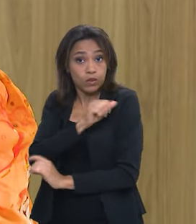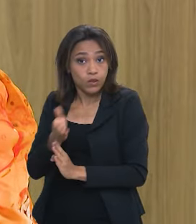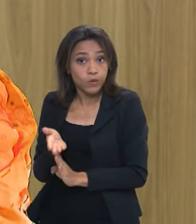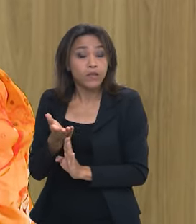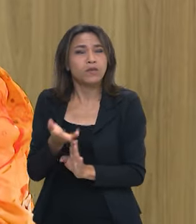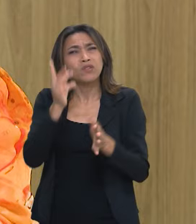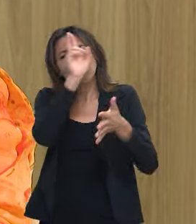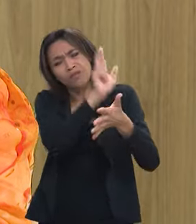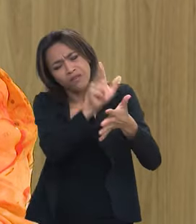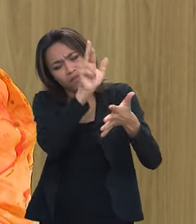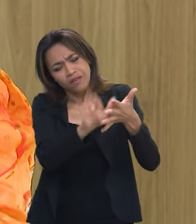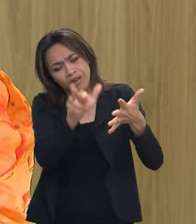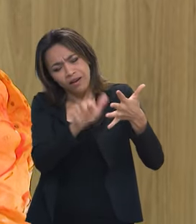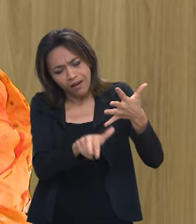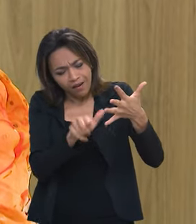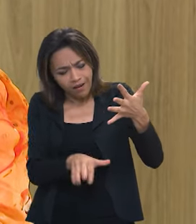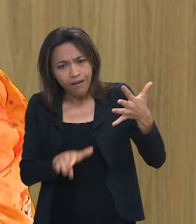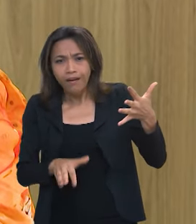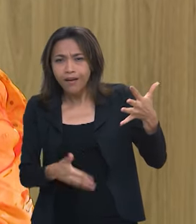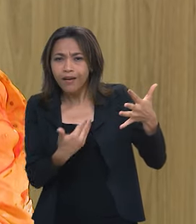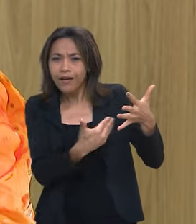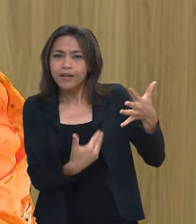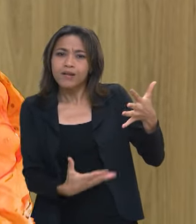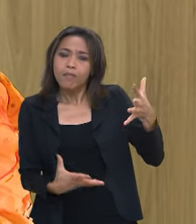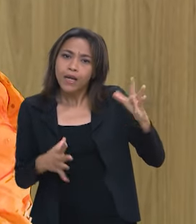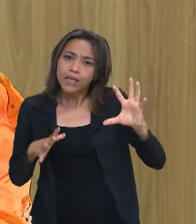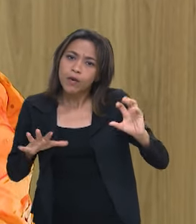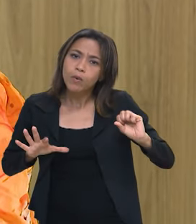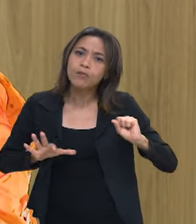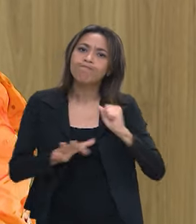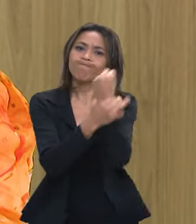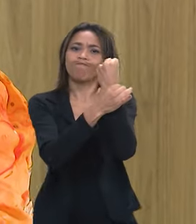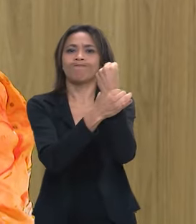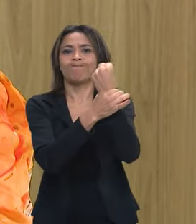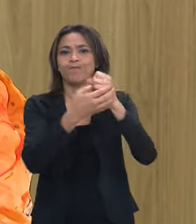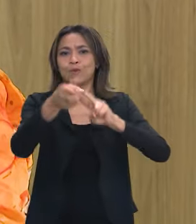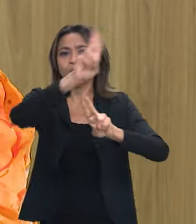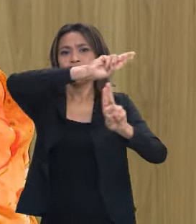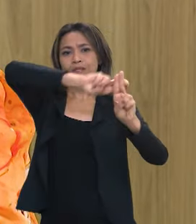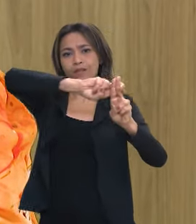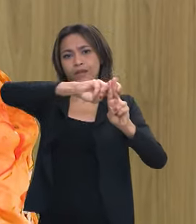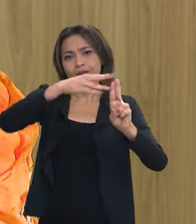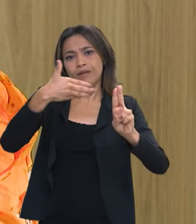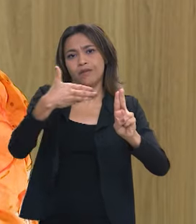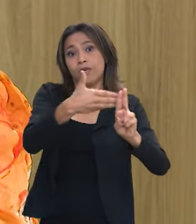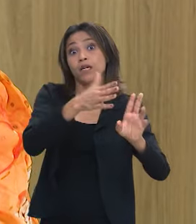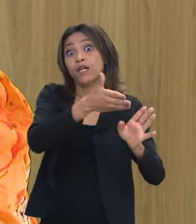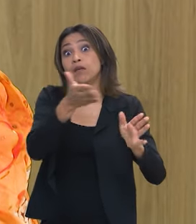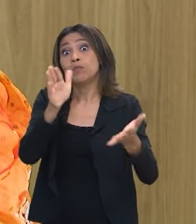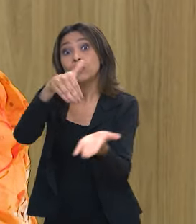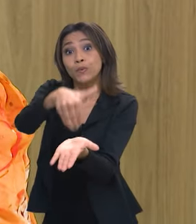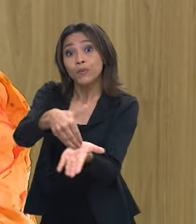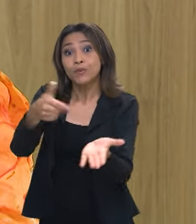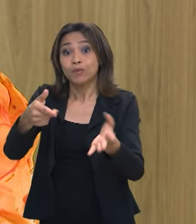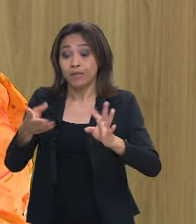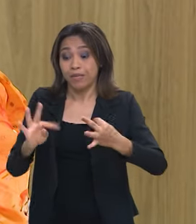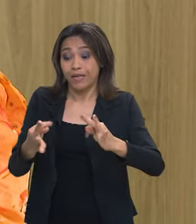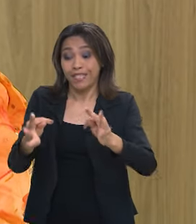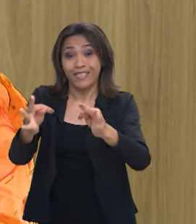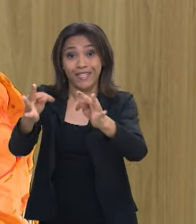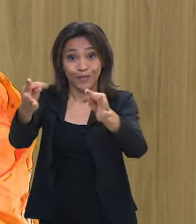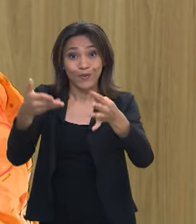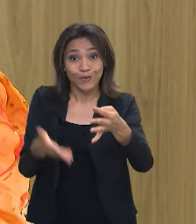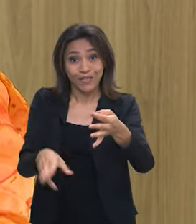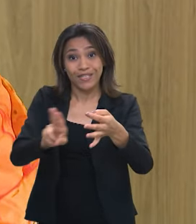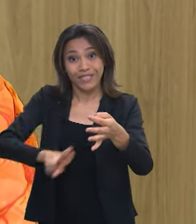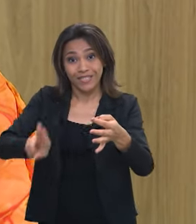ações importantíssimas para estruturar o sistema e finalizo com a saúde digital e a saúde